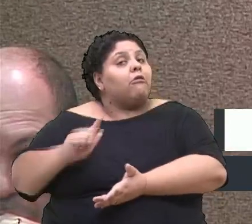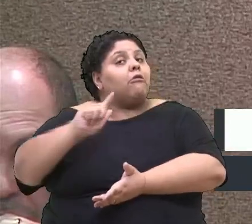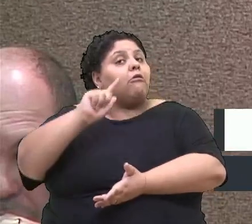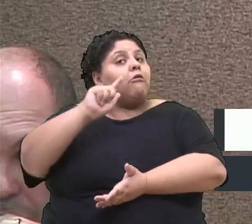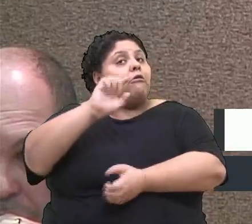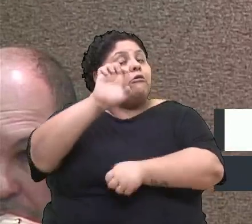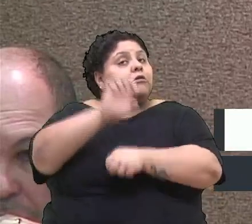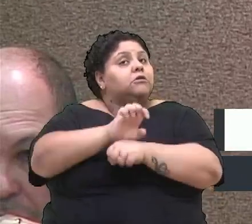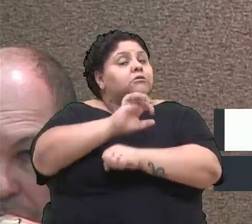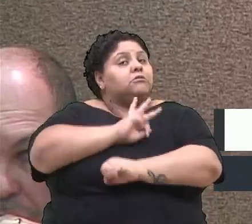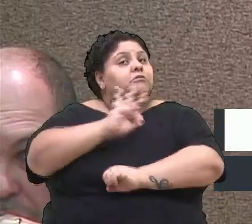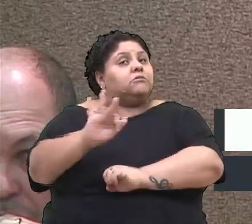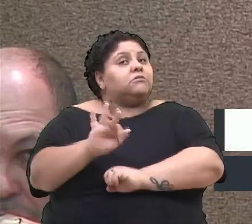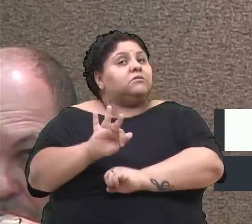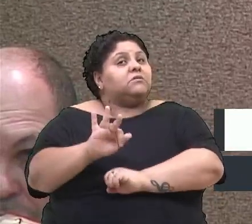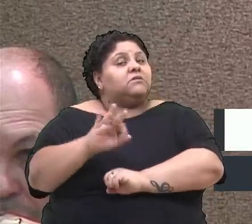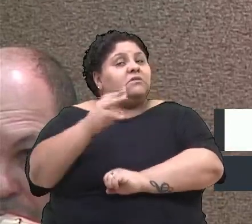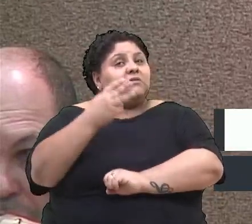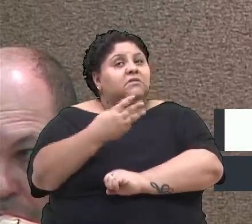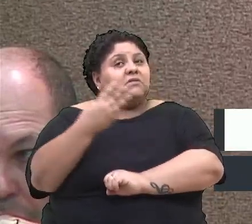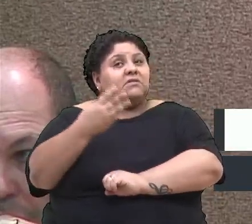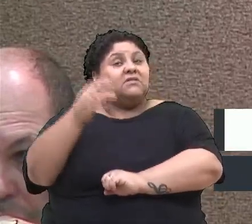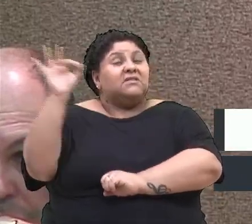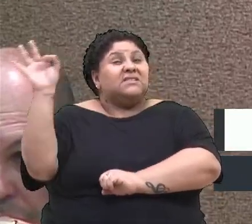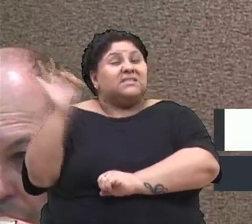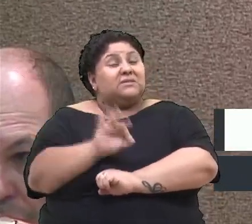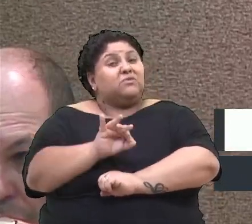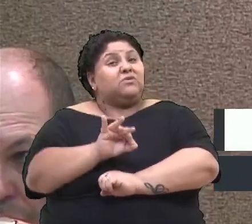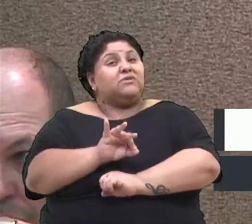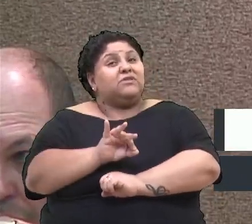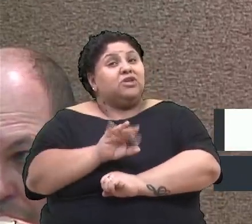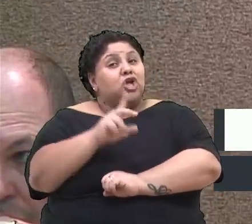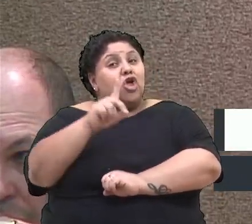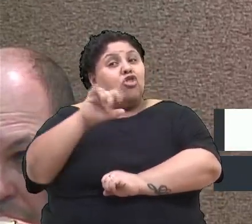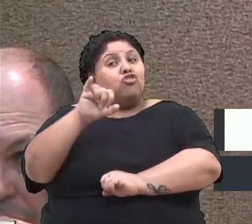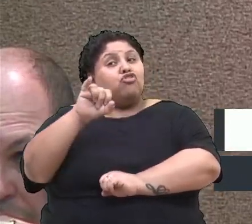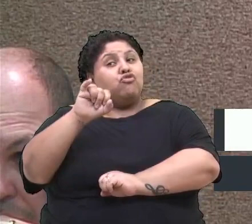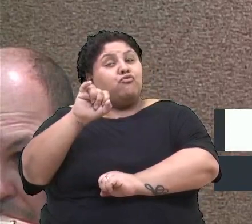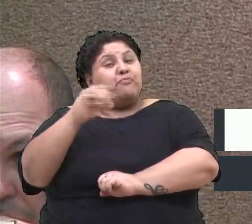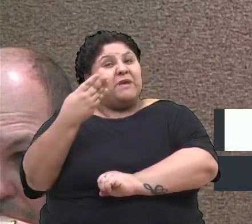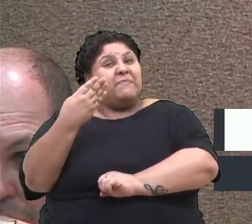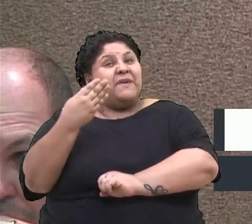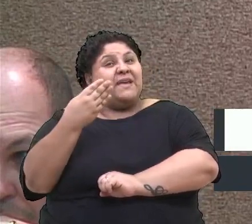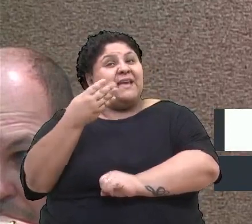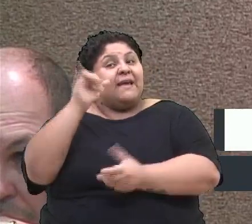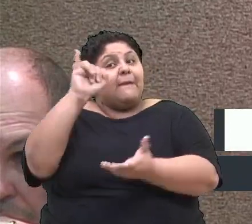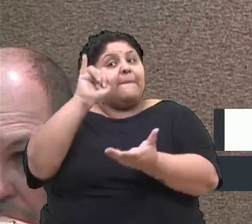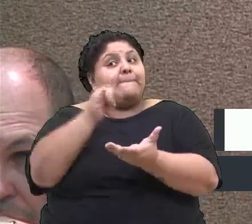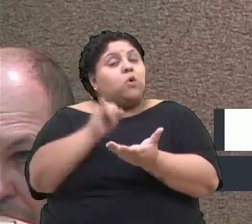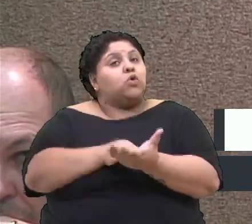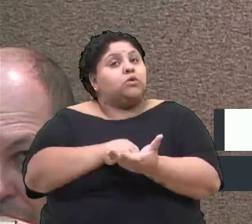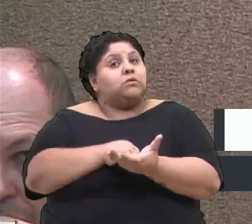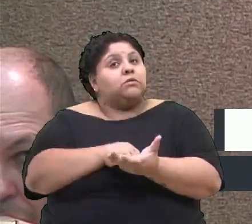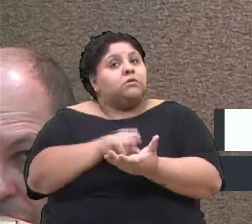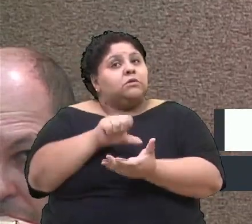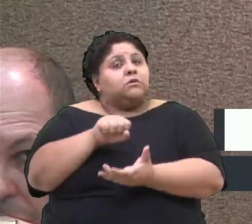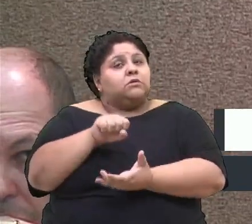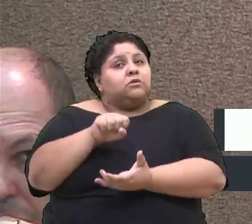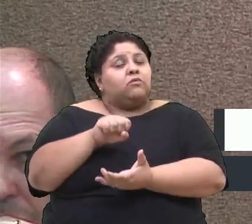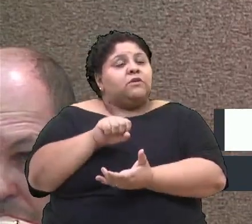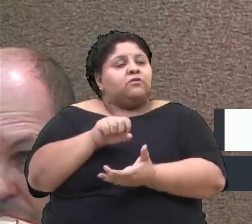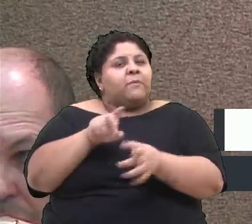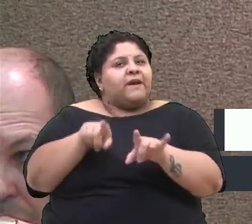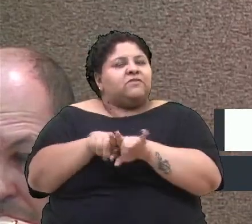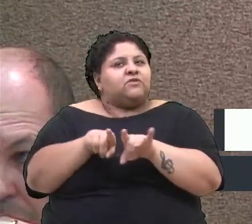federal, 33% do PIB em impostos, a Suíça 27.